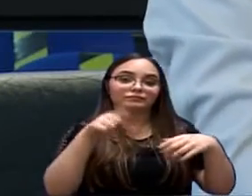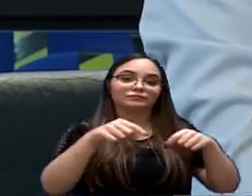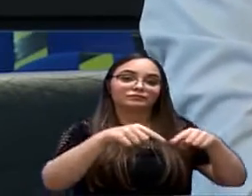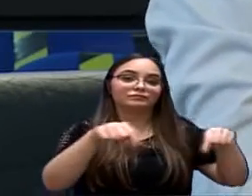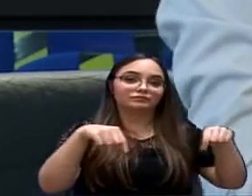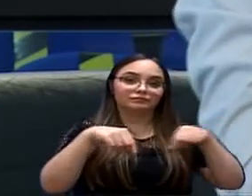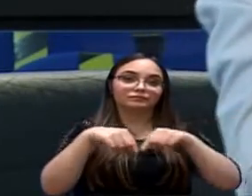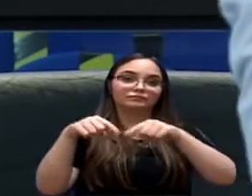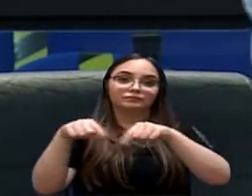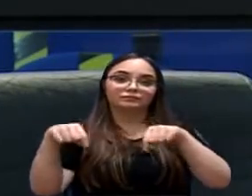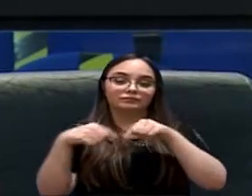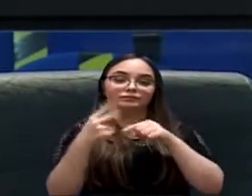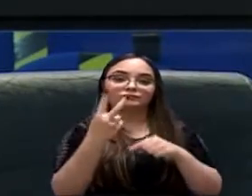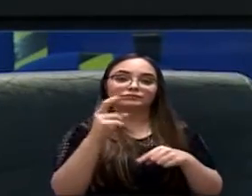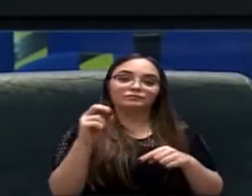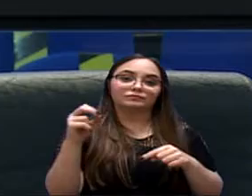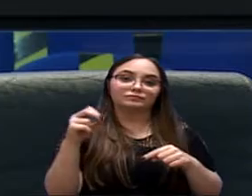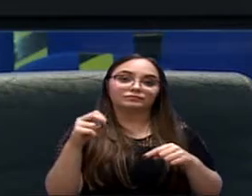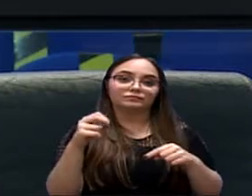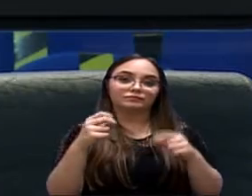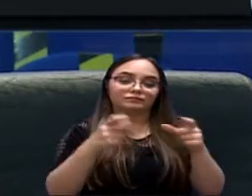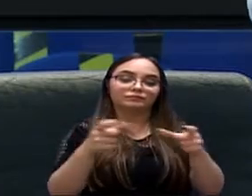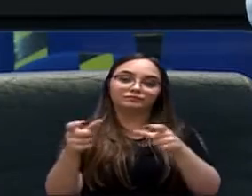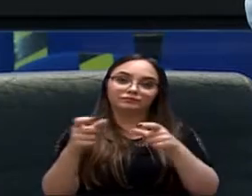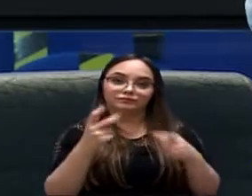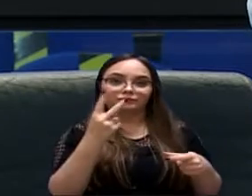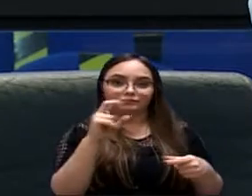200 lotes.